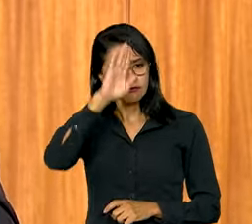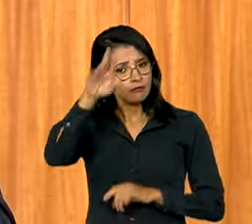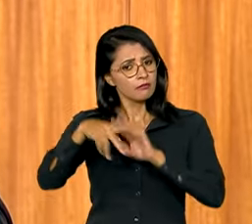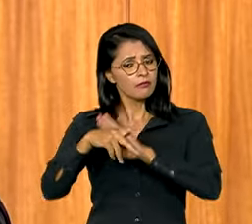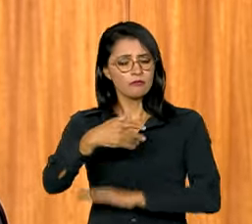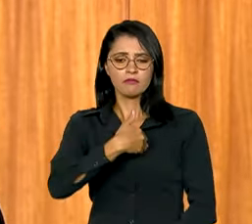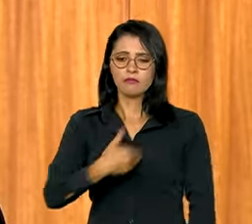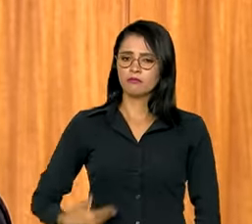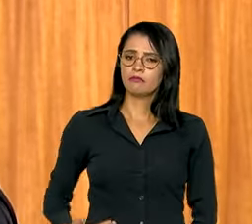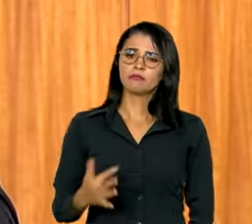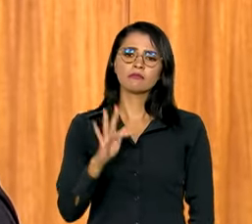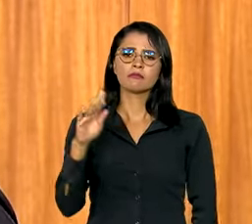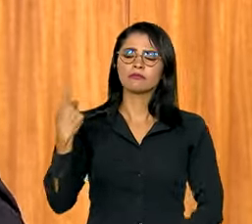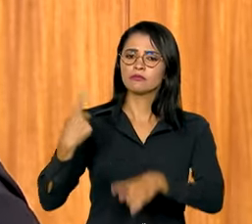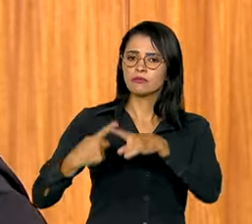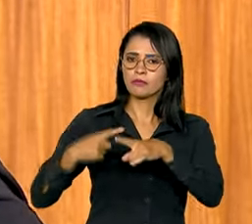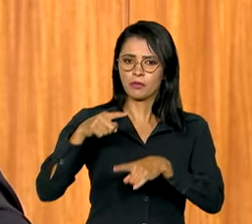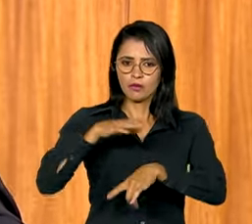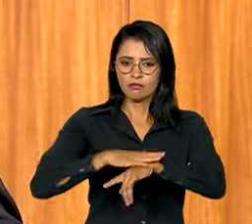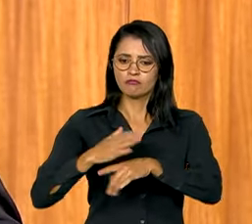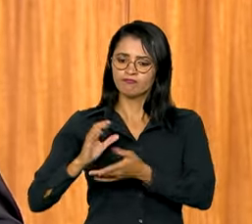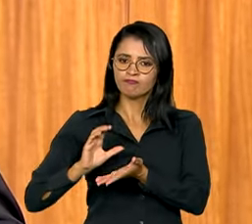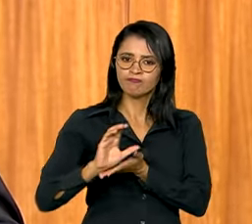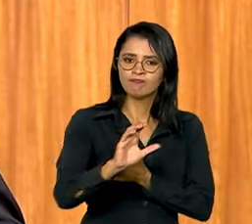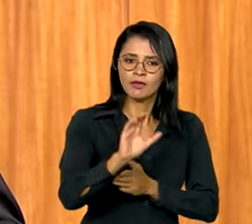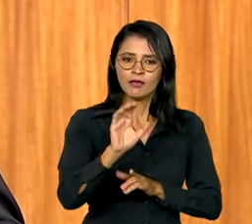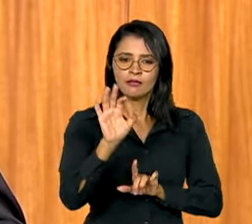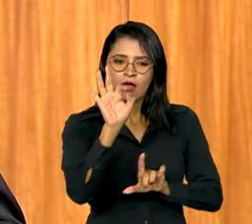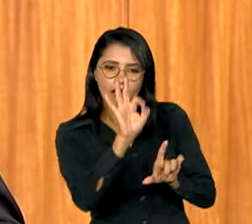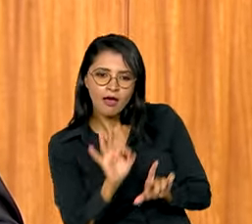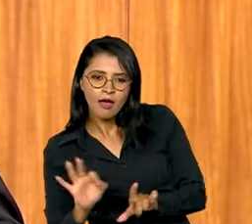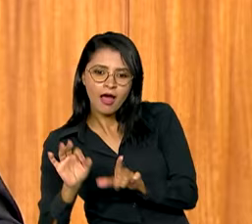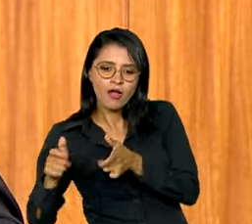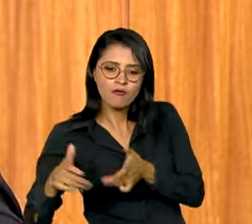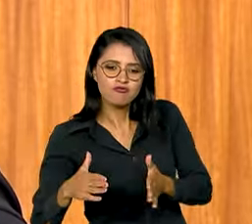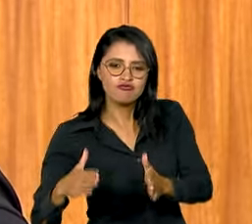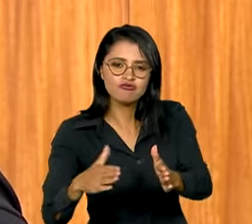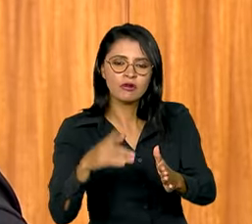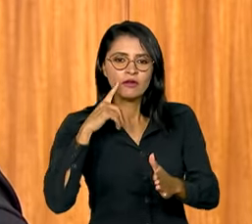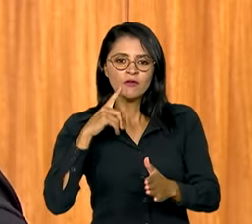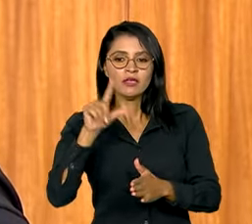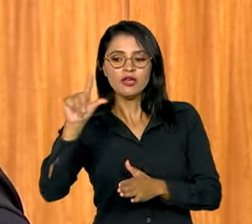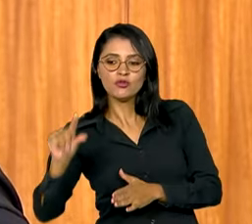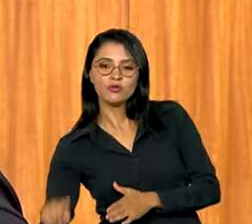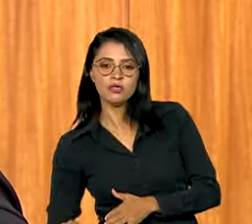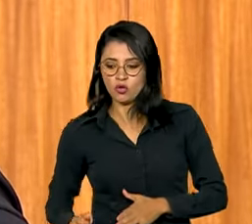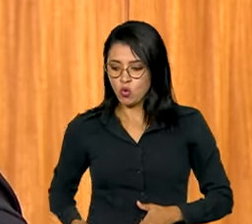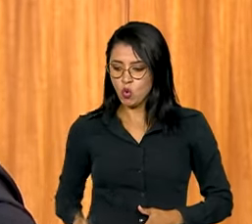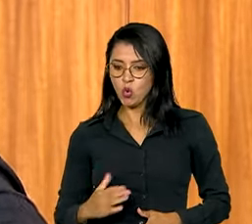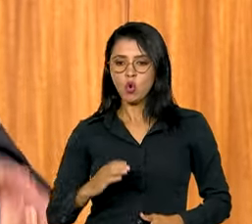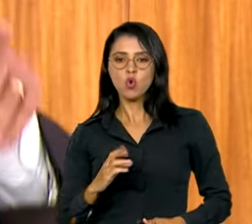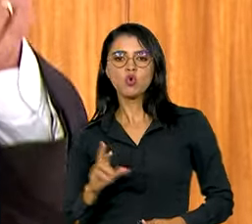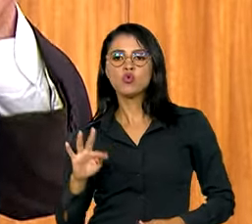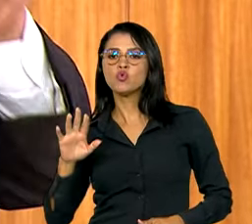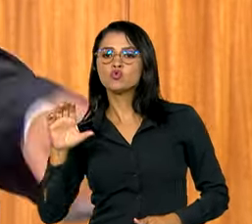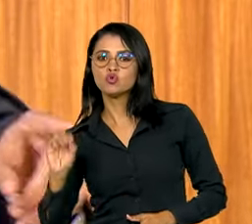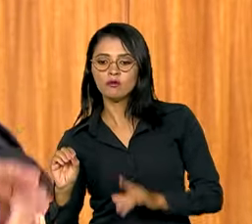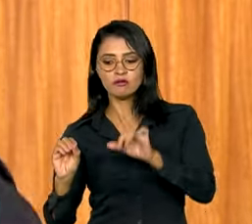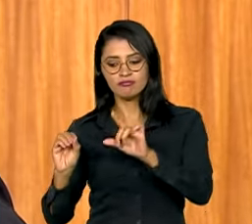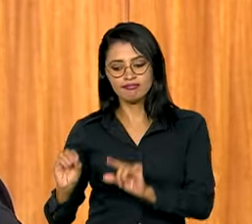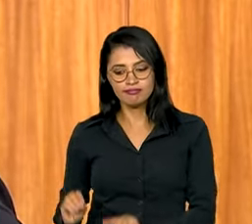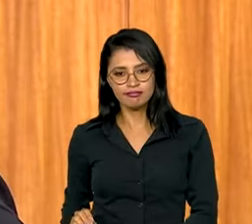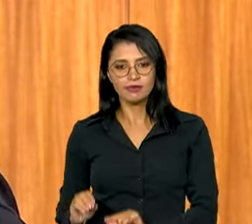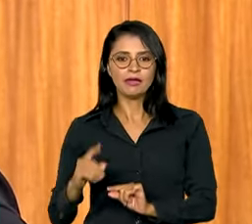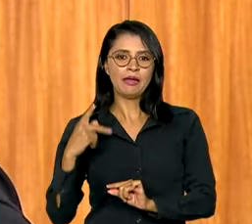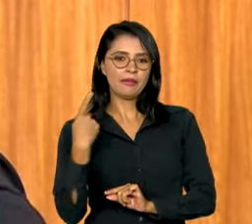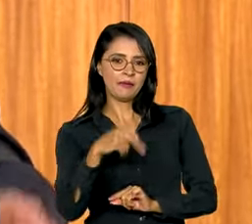federal, porque quando você investe em logística, você está reduzindo o chamado custo Brasil. Isso significa reduzir custo